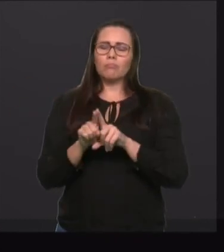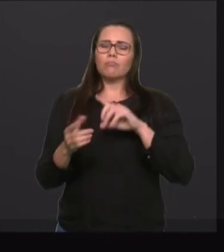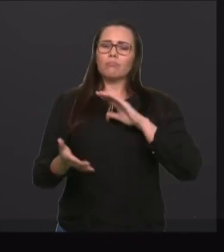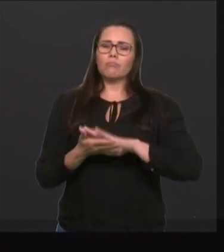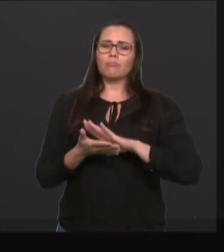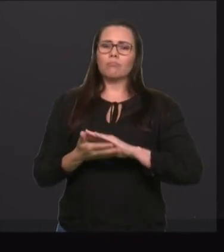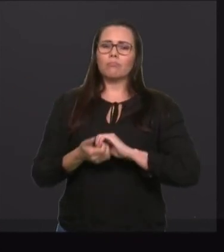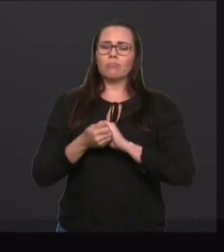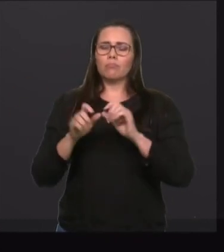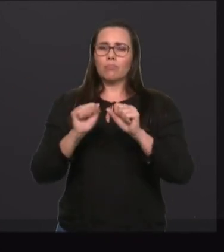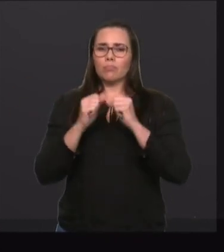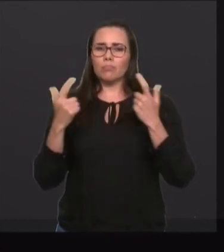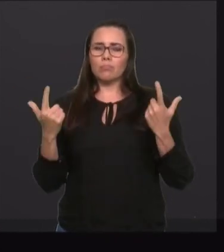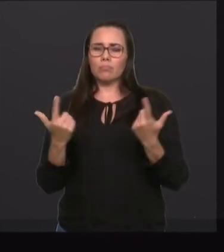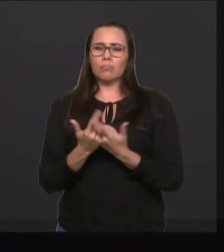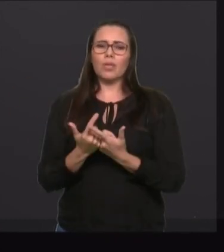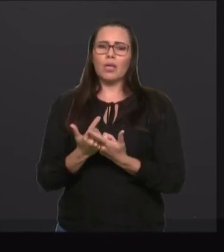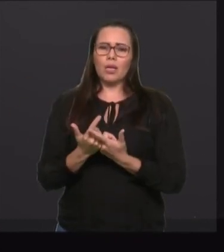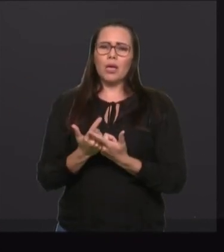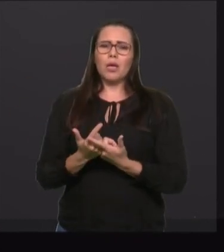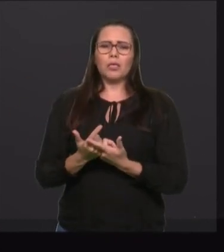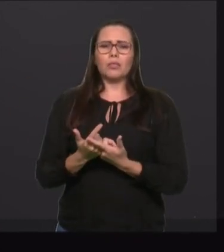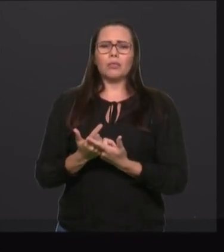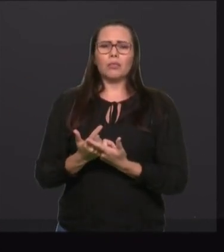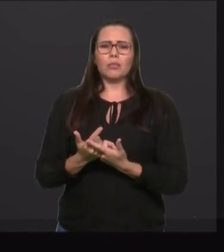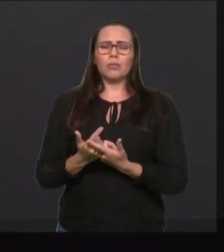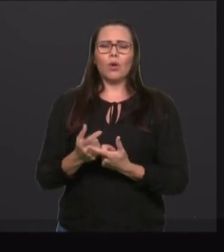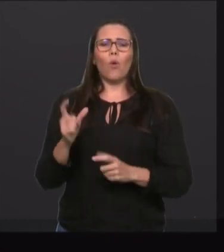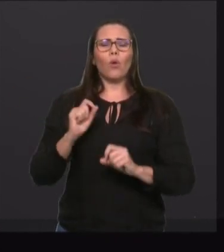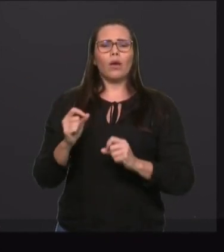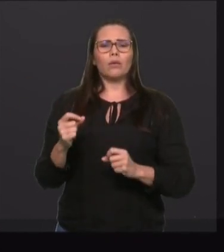vez, protagonizar ações que protegem e valorizam o consumidor.